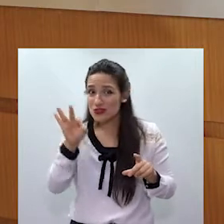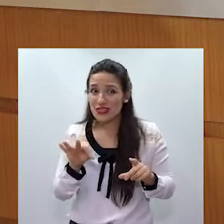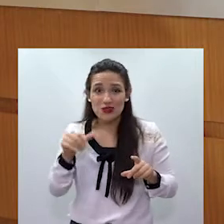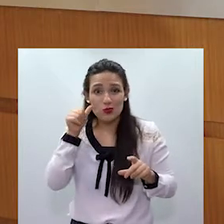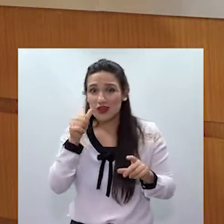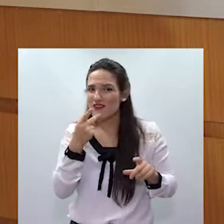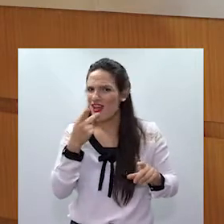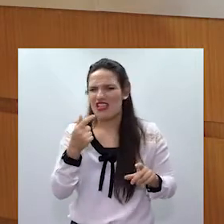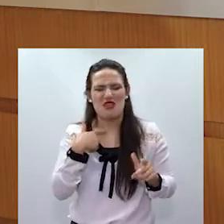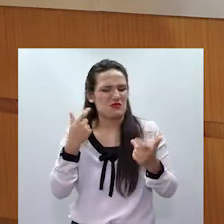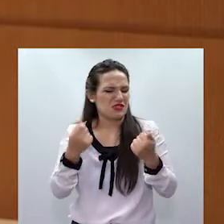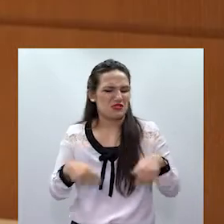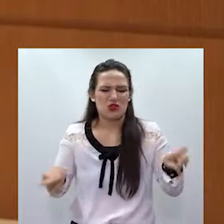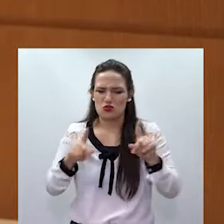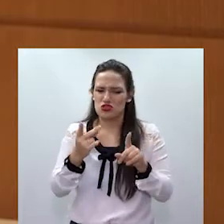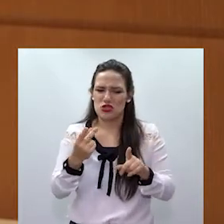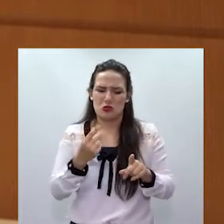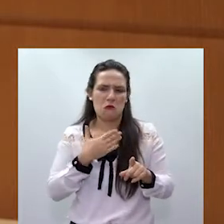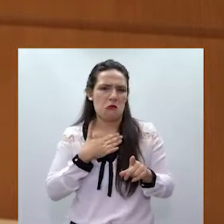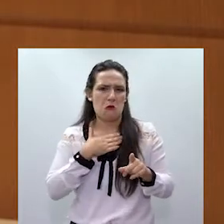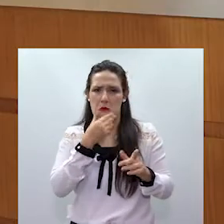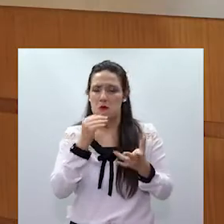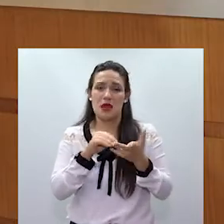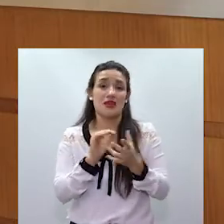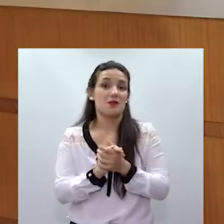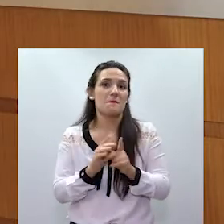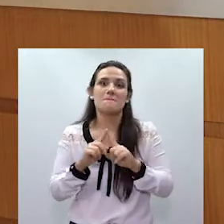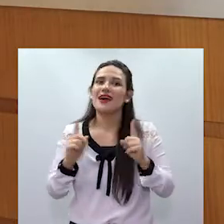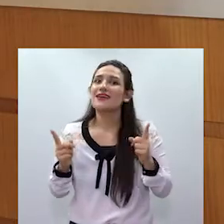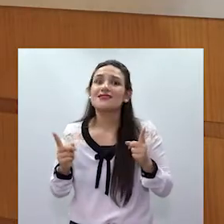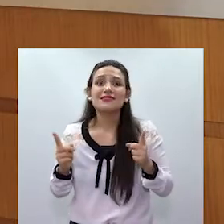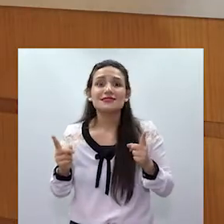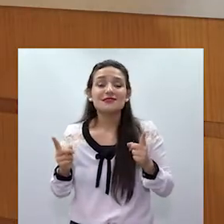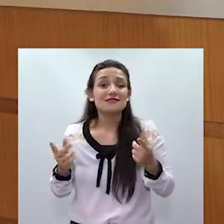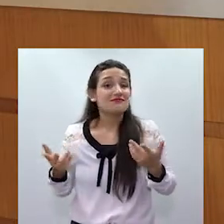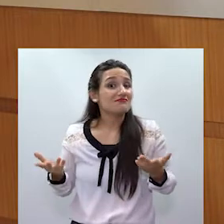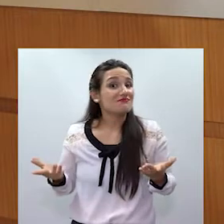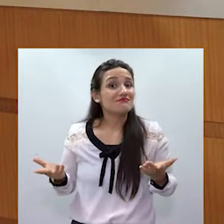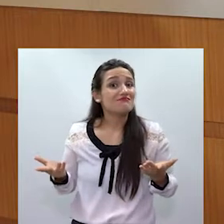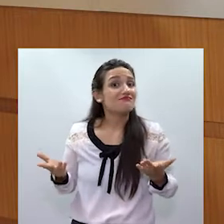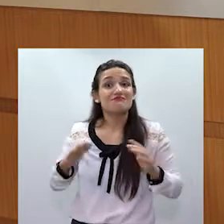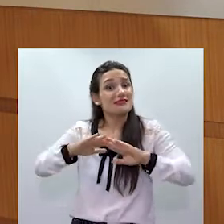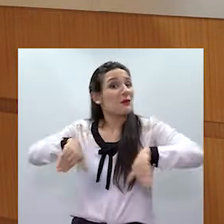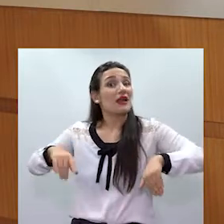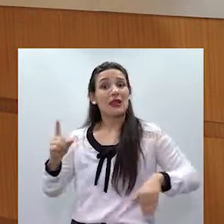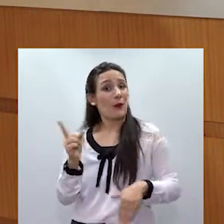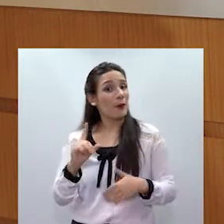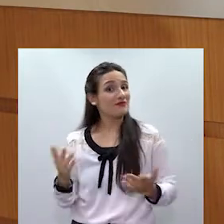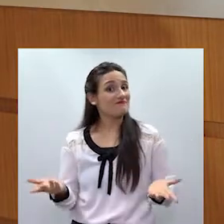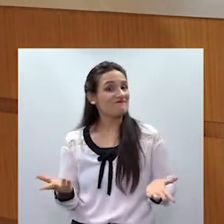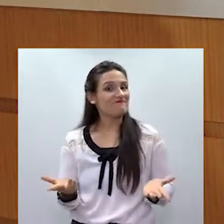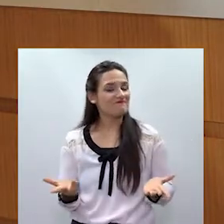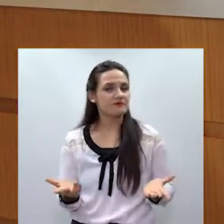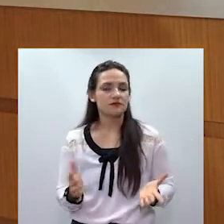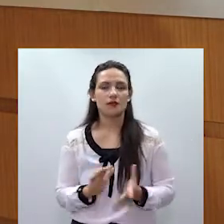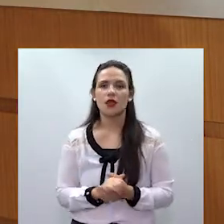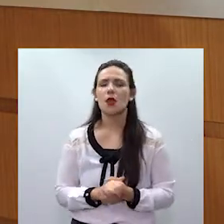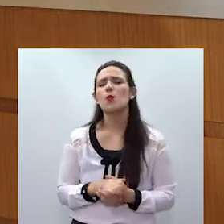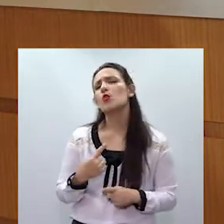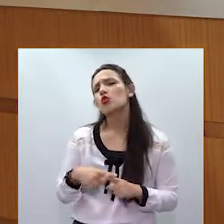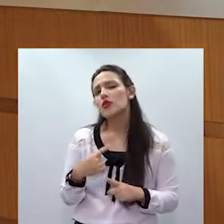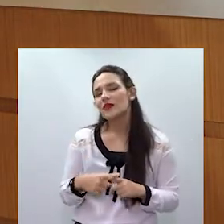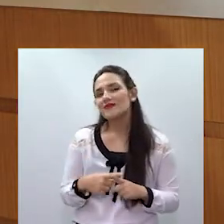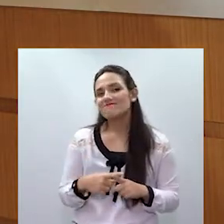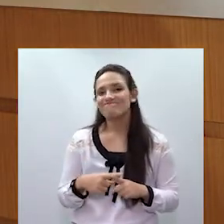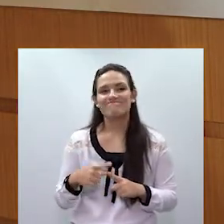É um fator, sim. Mas o que também a gente percebe em audiência, relatos das vítimas, é que elas, muitas